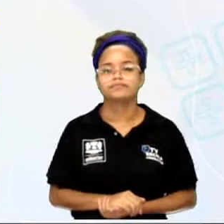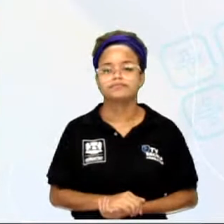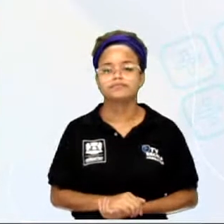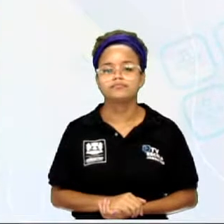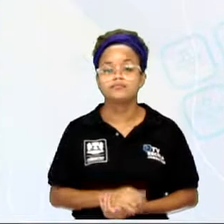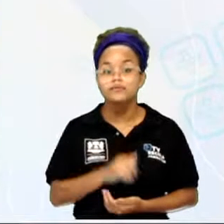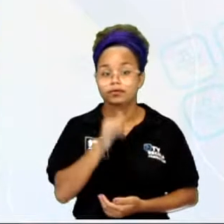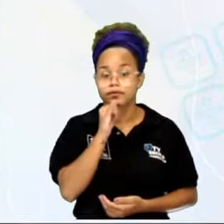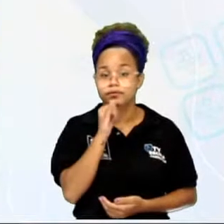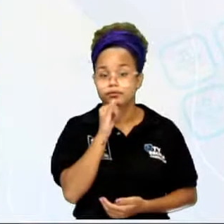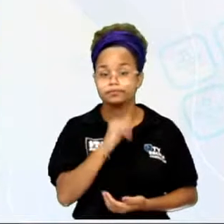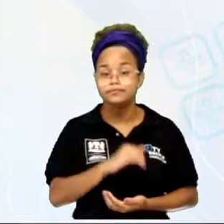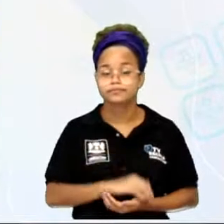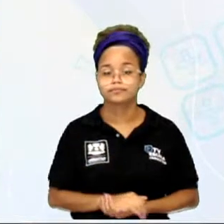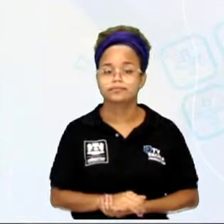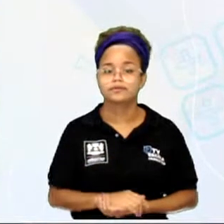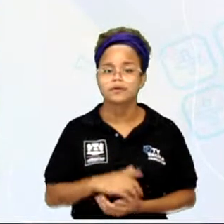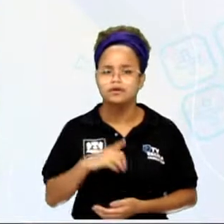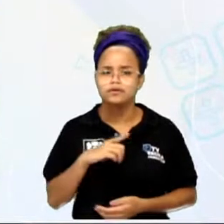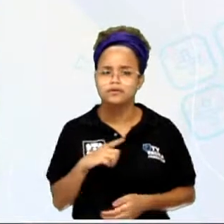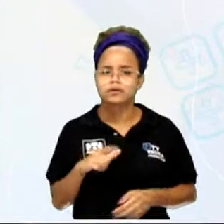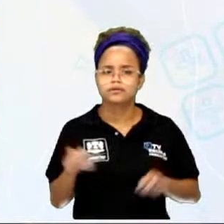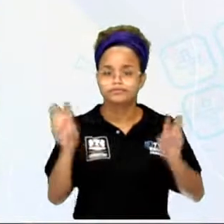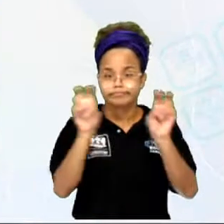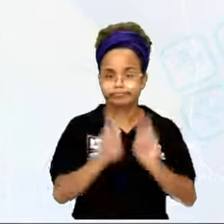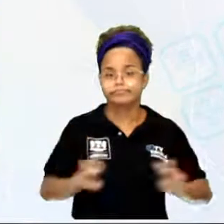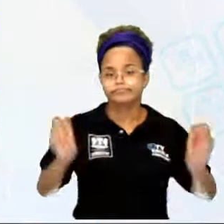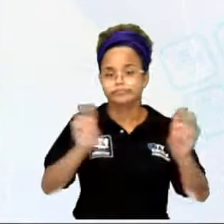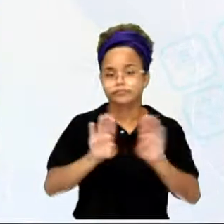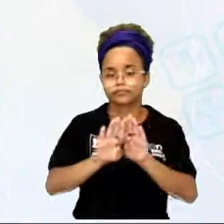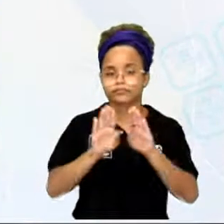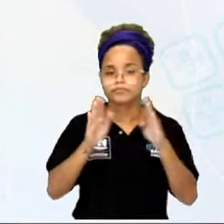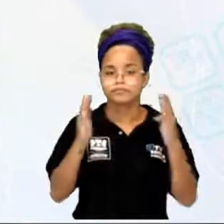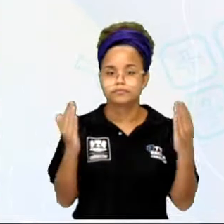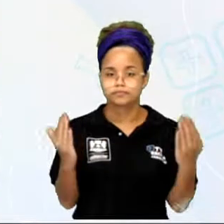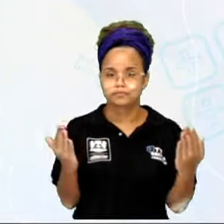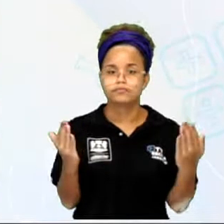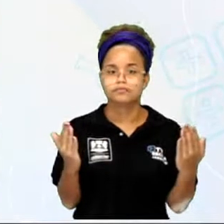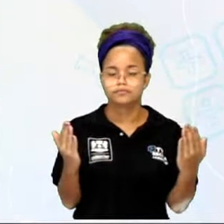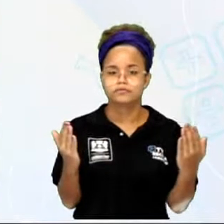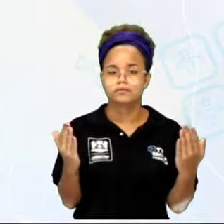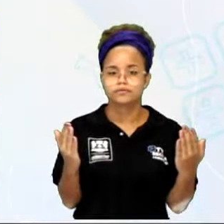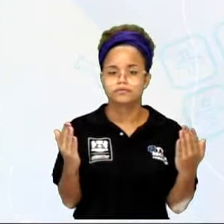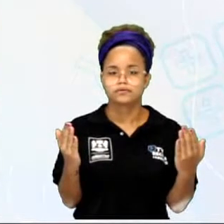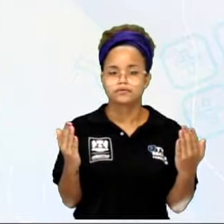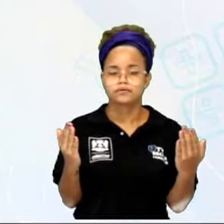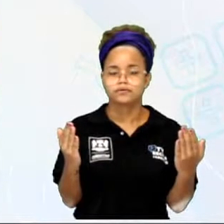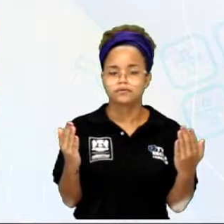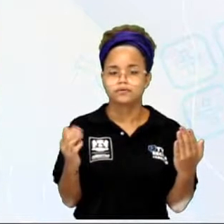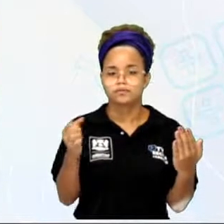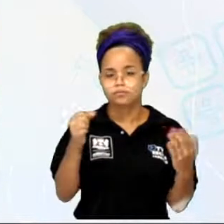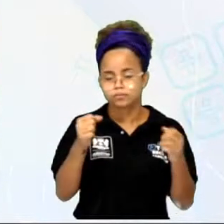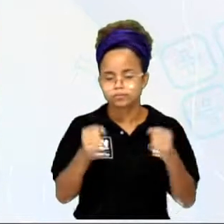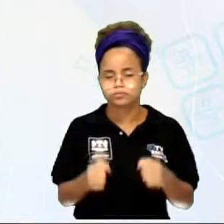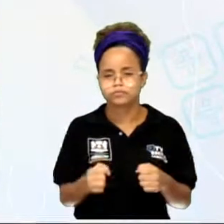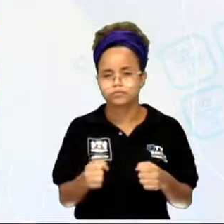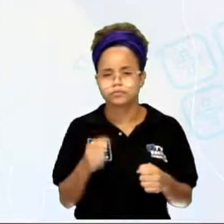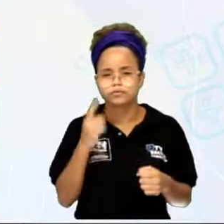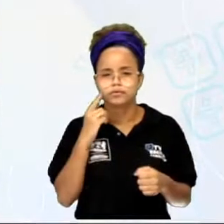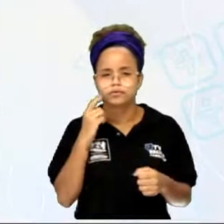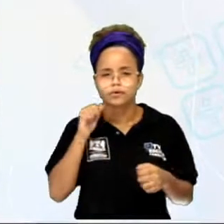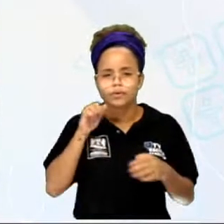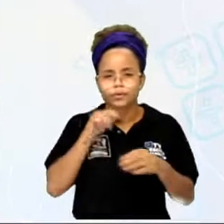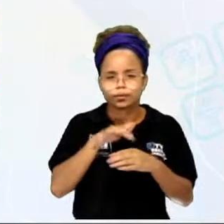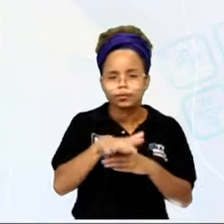exemplo, a gente tem o quê? Um computador aí aberto. Então, ele permite que a corrente elétrica alimente